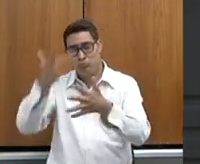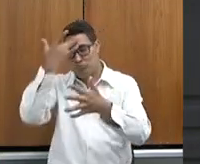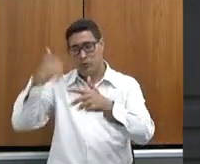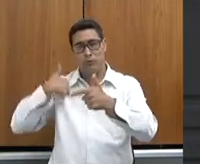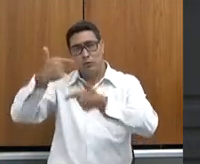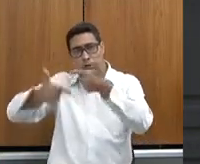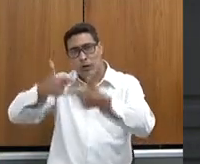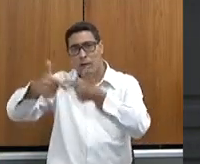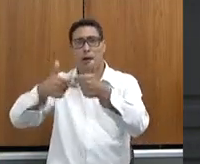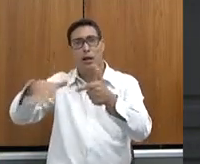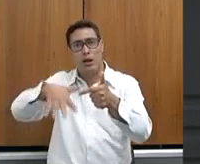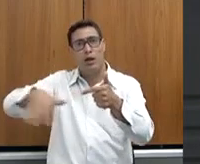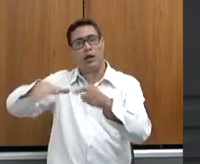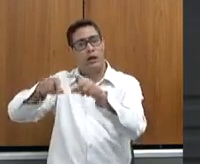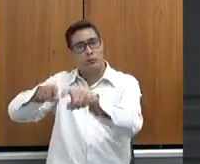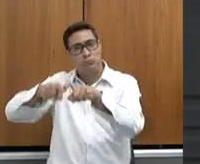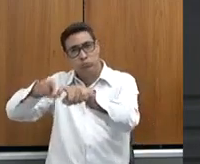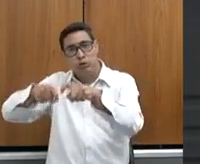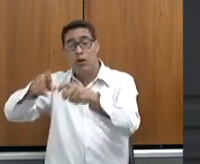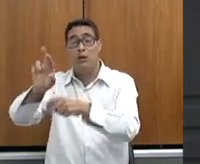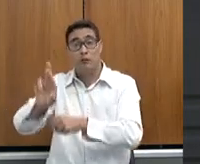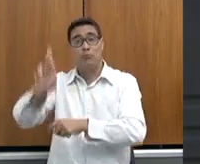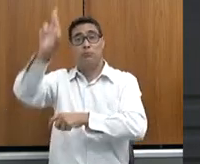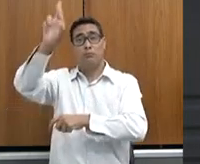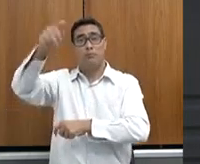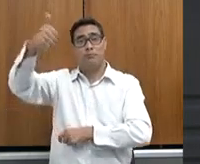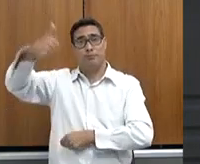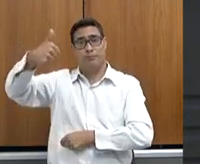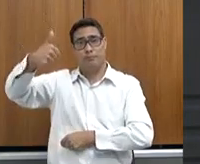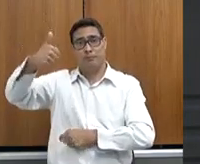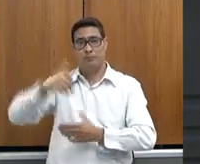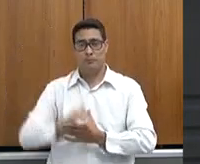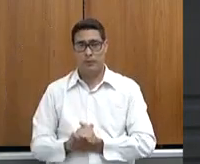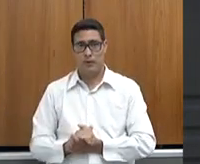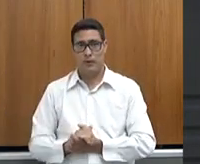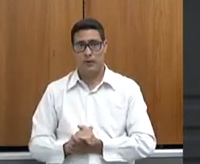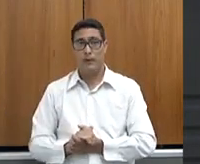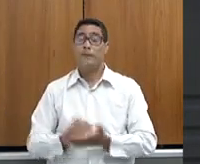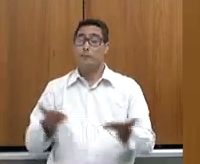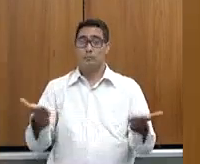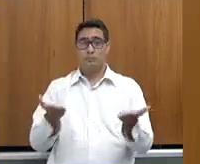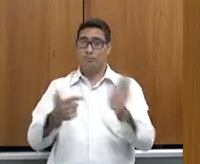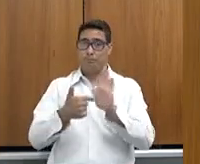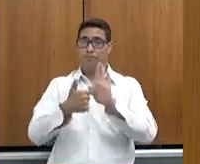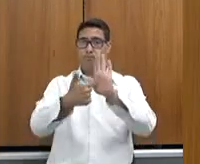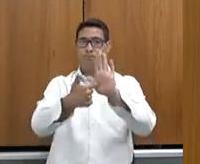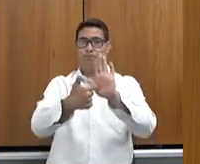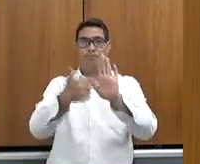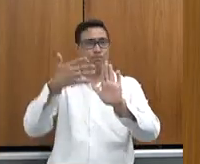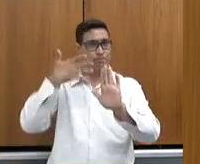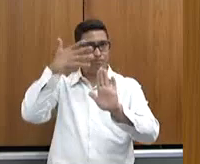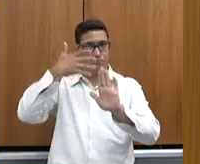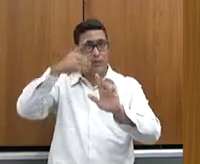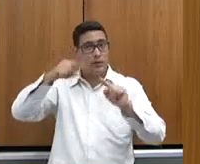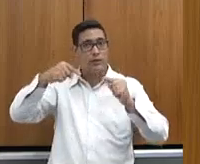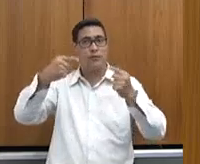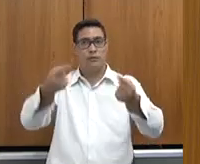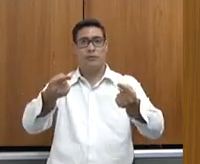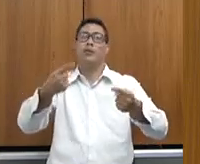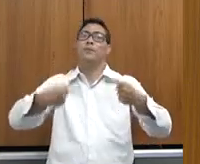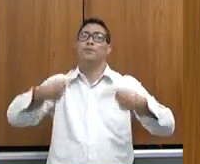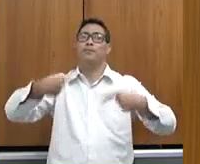protagonista maior disso tudo. Então, vamos para a apresentação, para a gente poder depois abrir para a discussão.